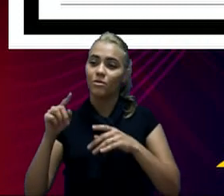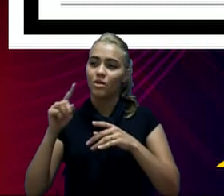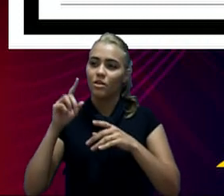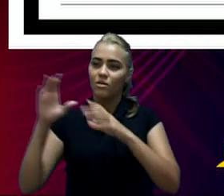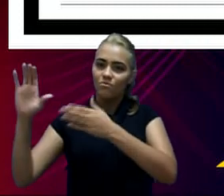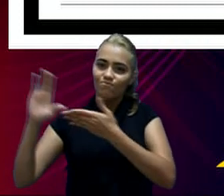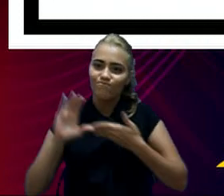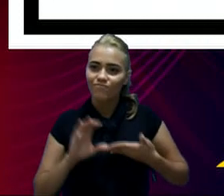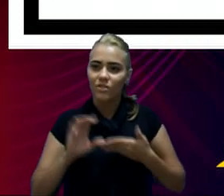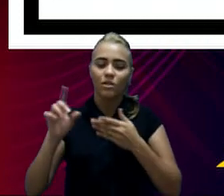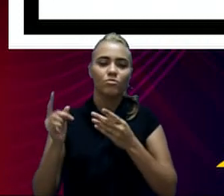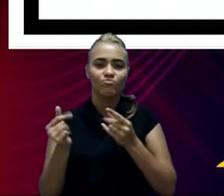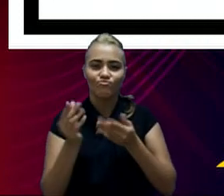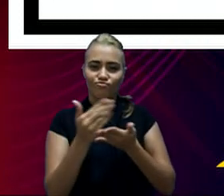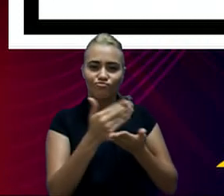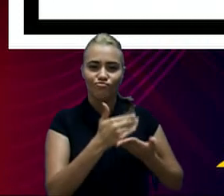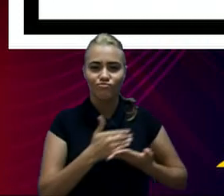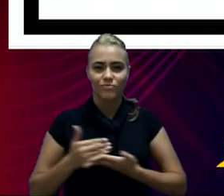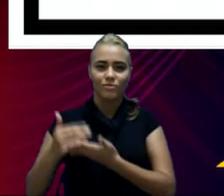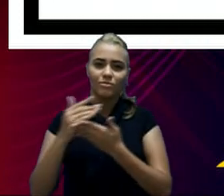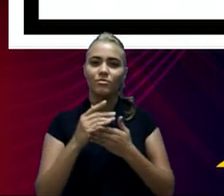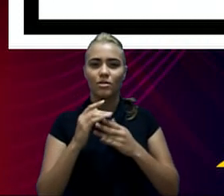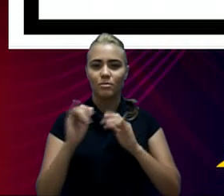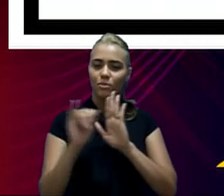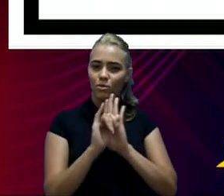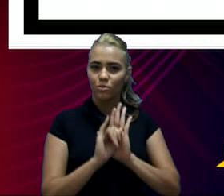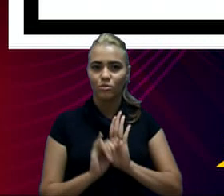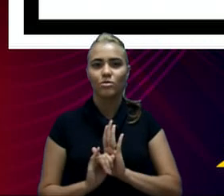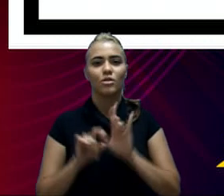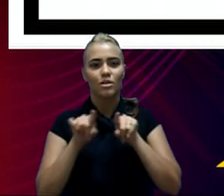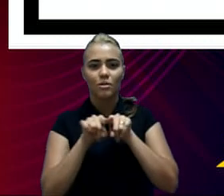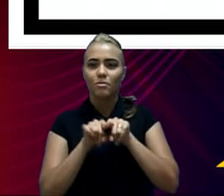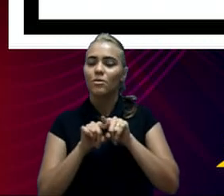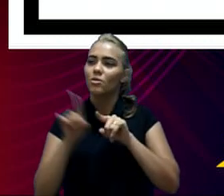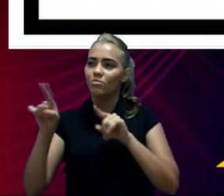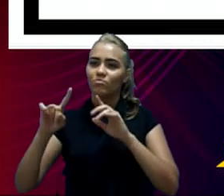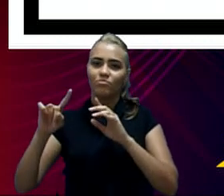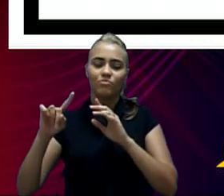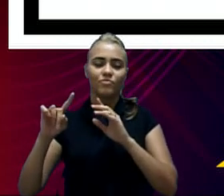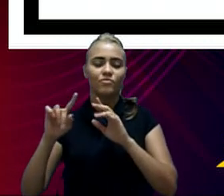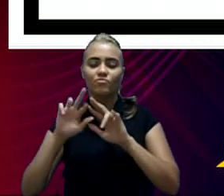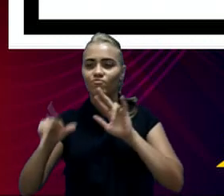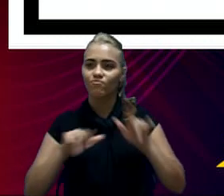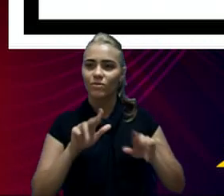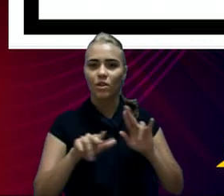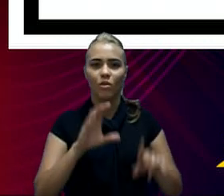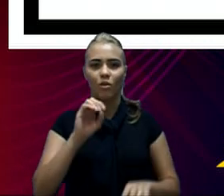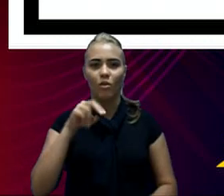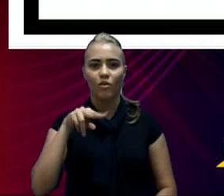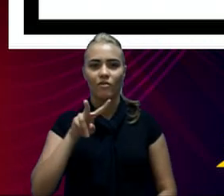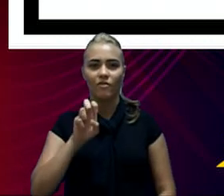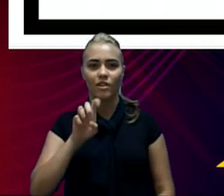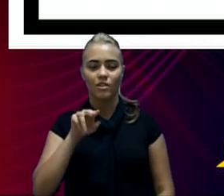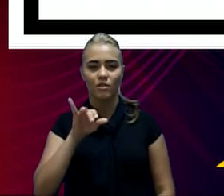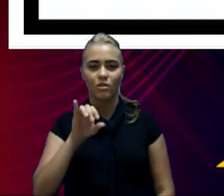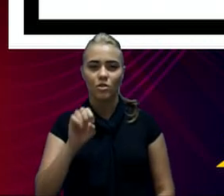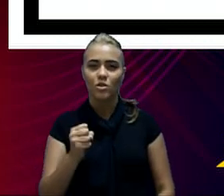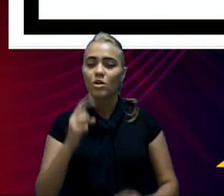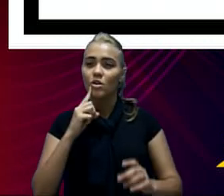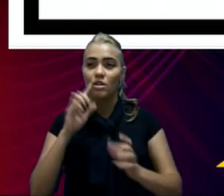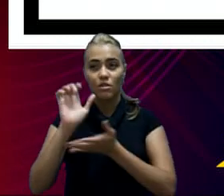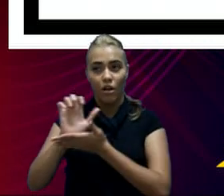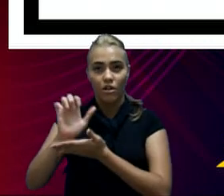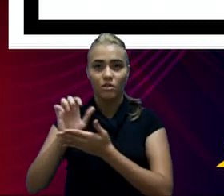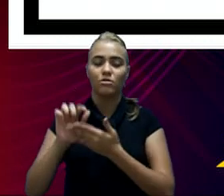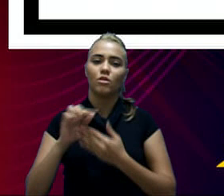impostos e de convênios, desculpem, do Estado e da União.